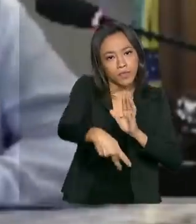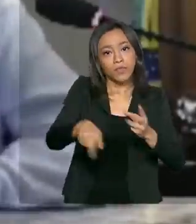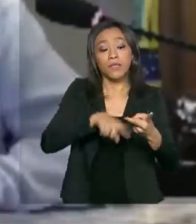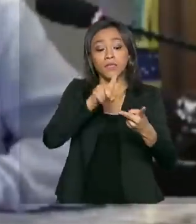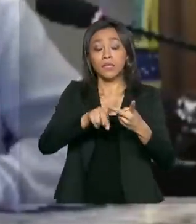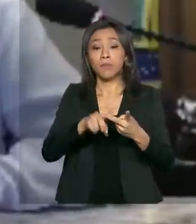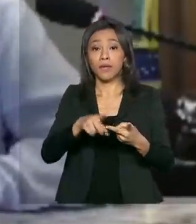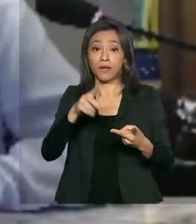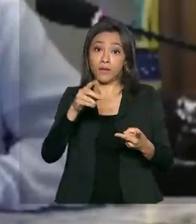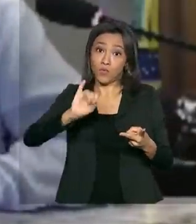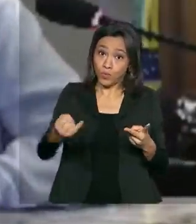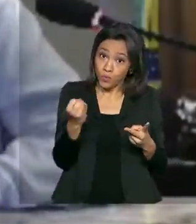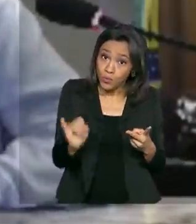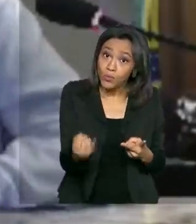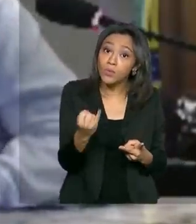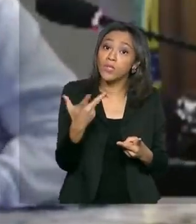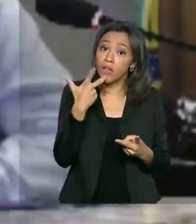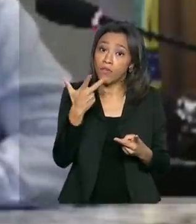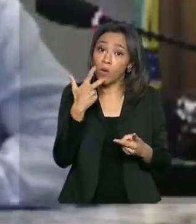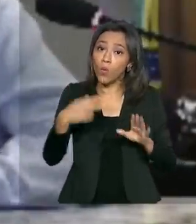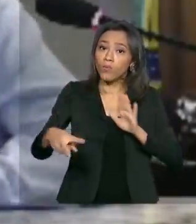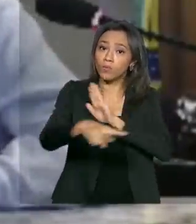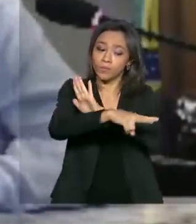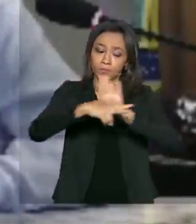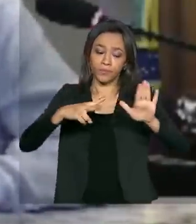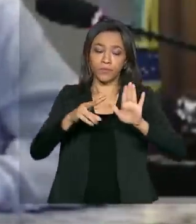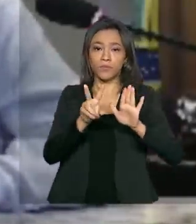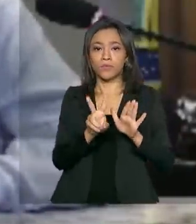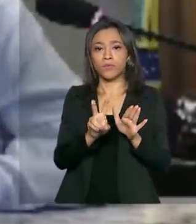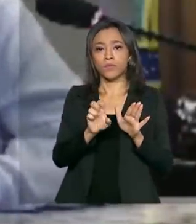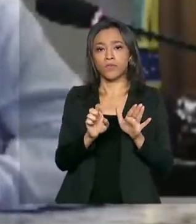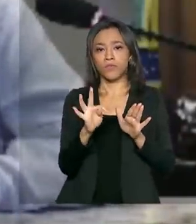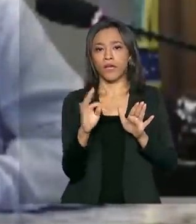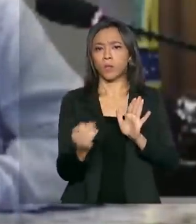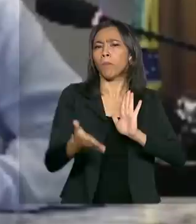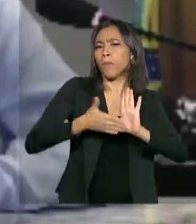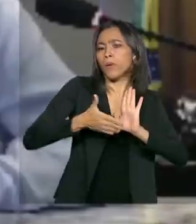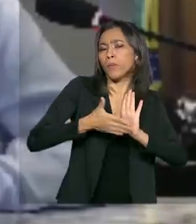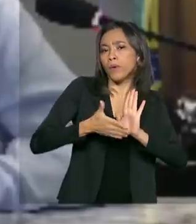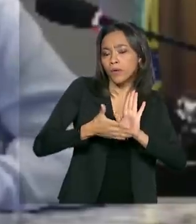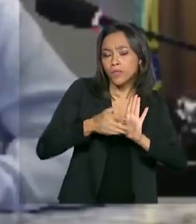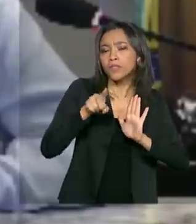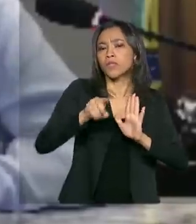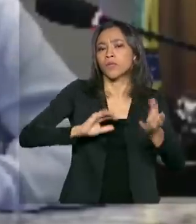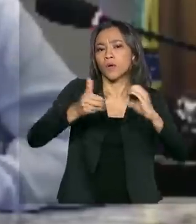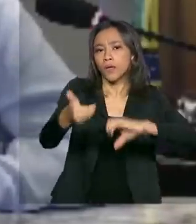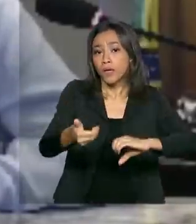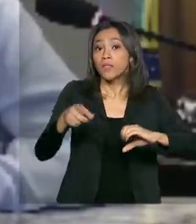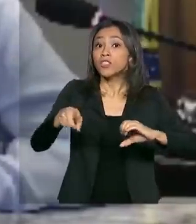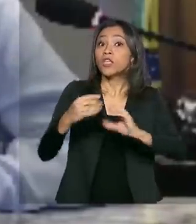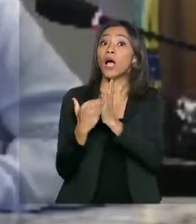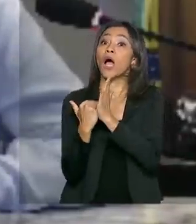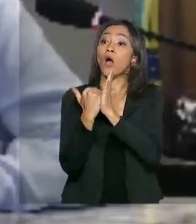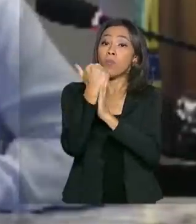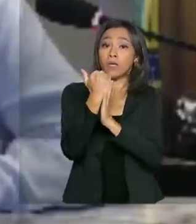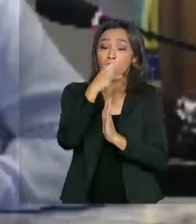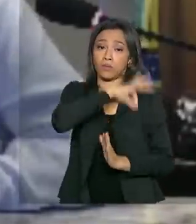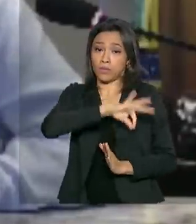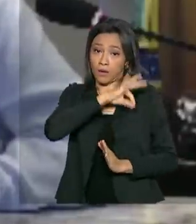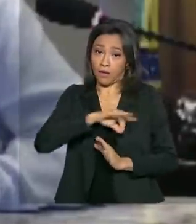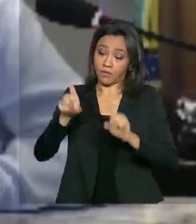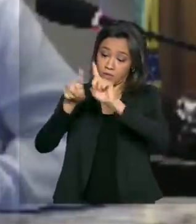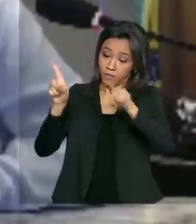juros. E defendeu o veto à proposta aprovada pelo Congresso Nacional de aumento para servidores públicos em 2019